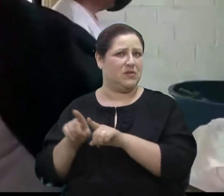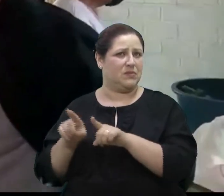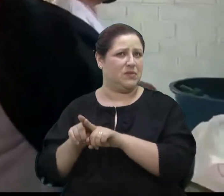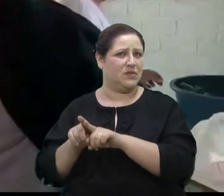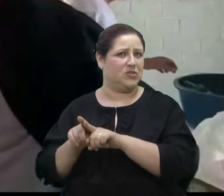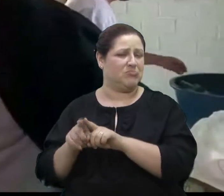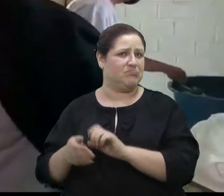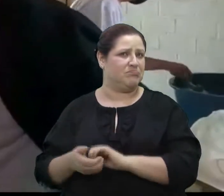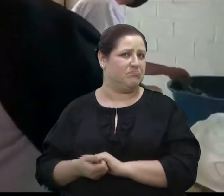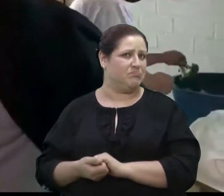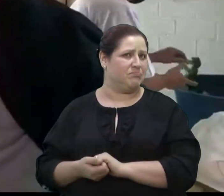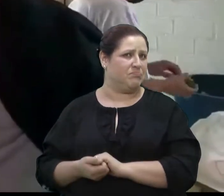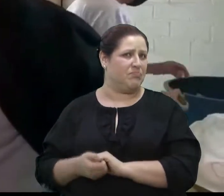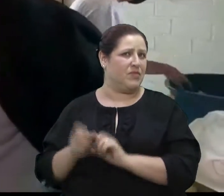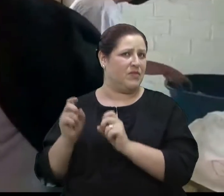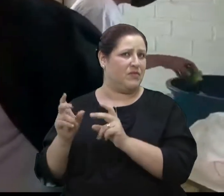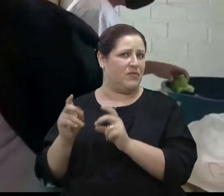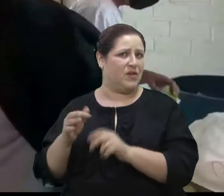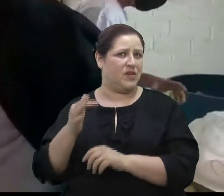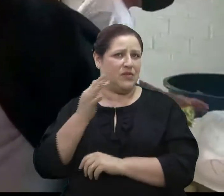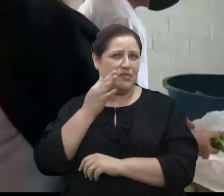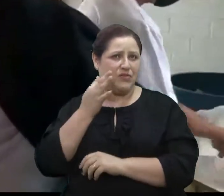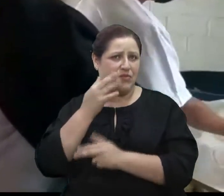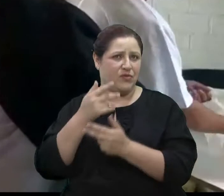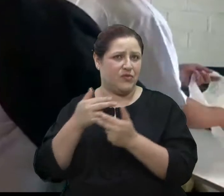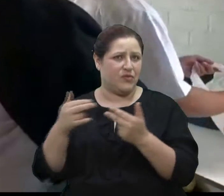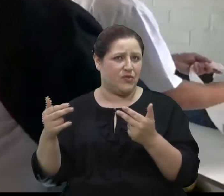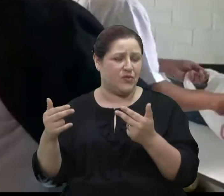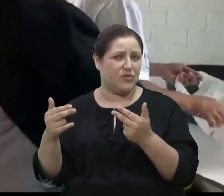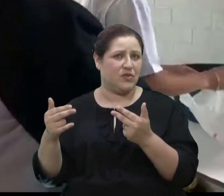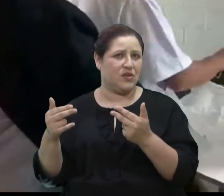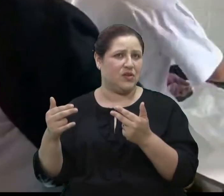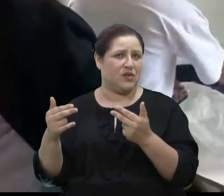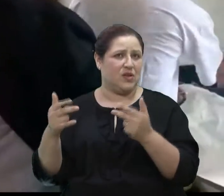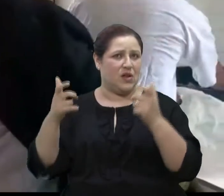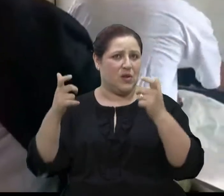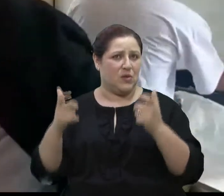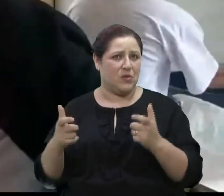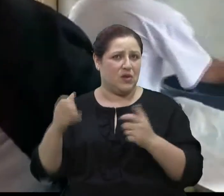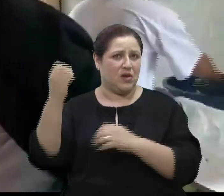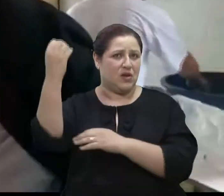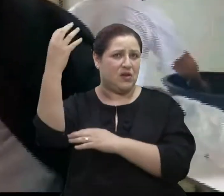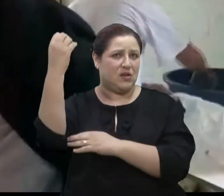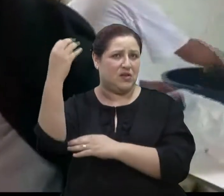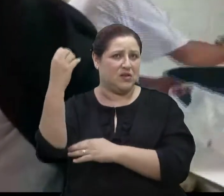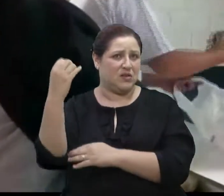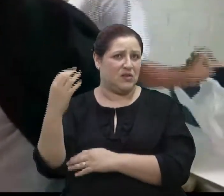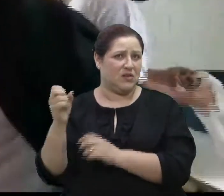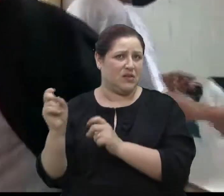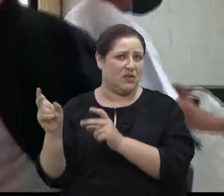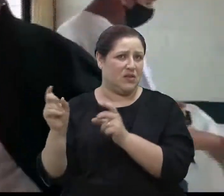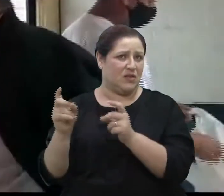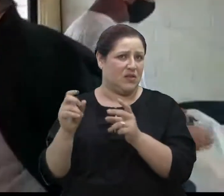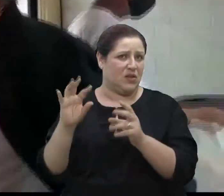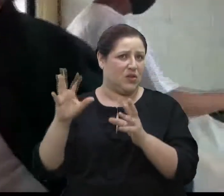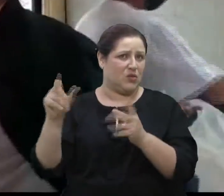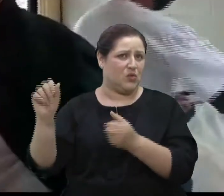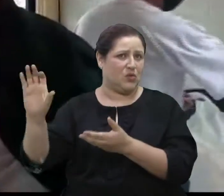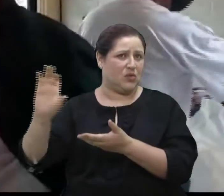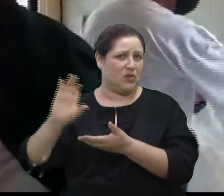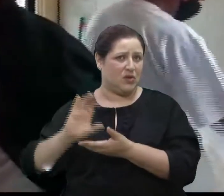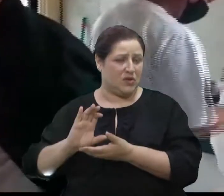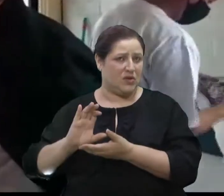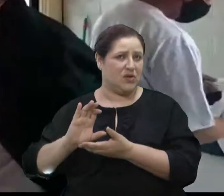vende fruta na finaleira. O curso que ele ganha ele reinete...